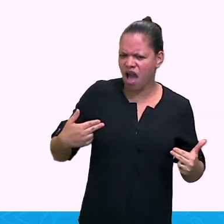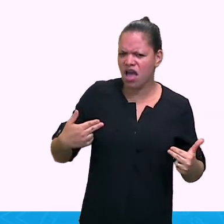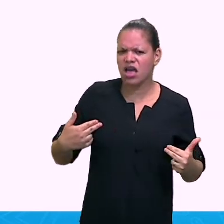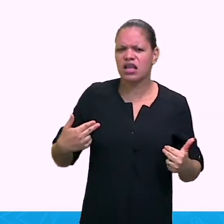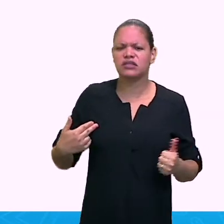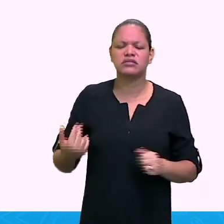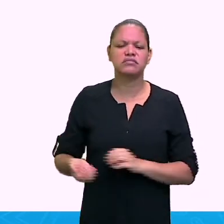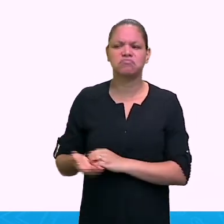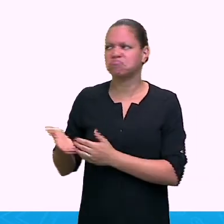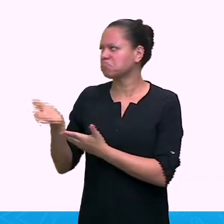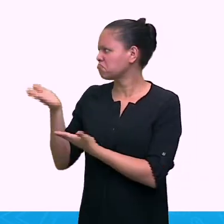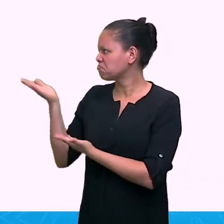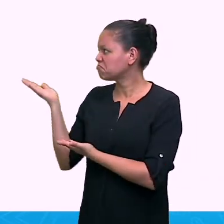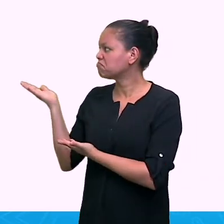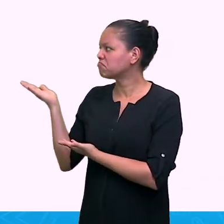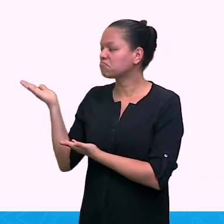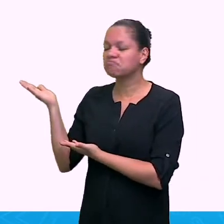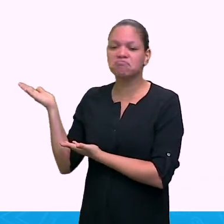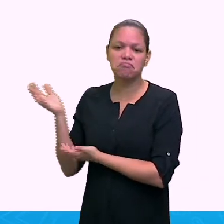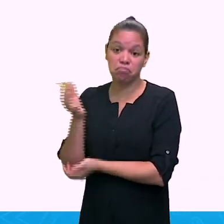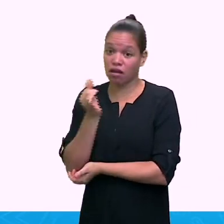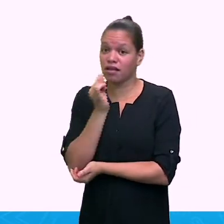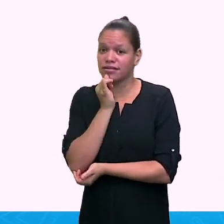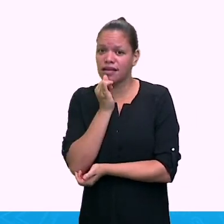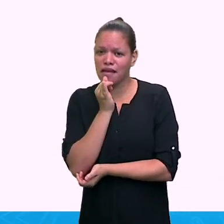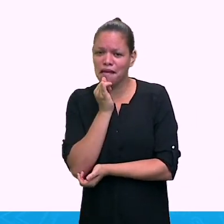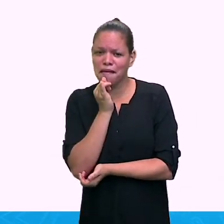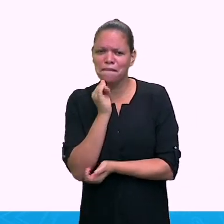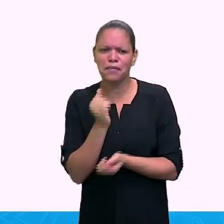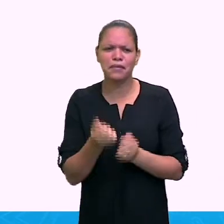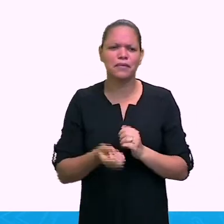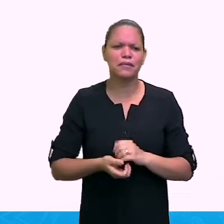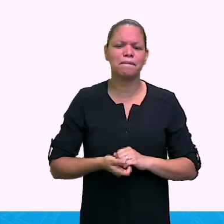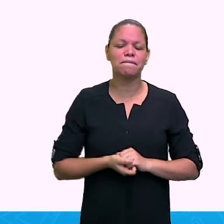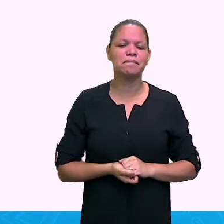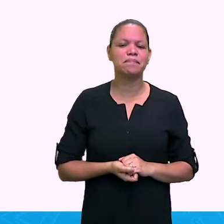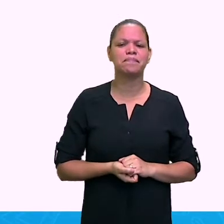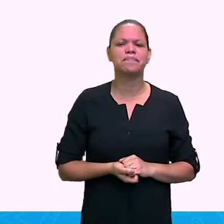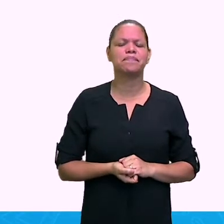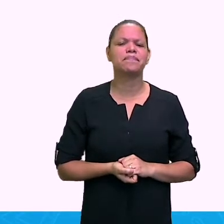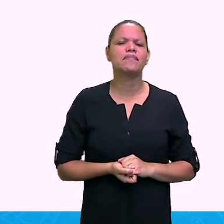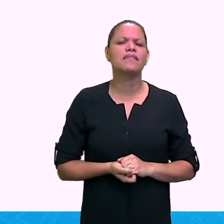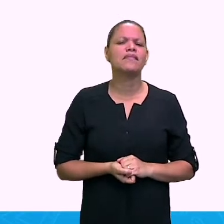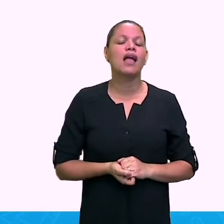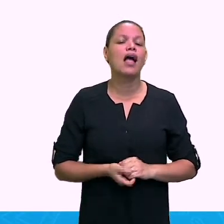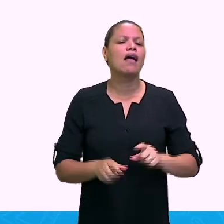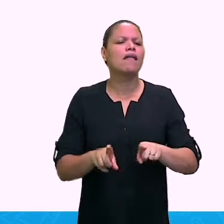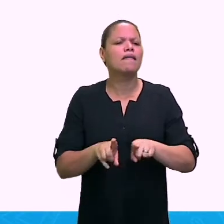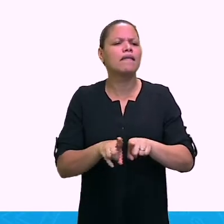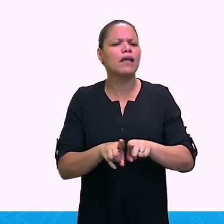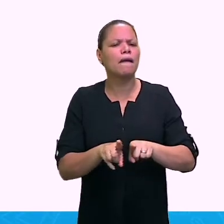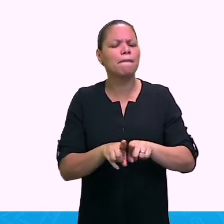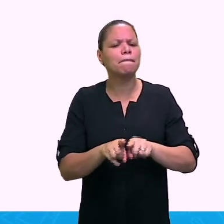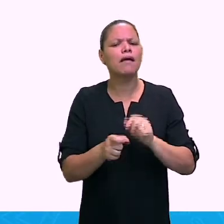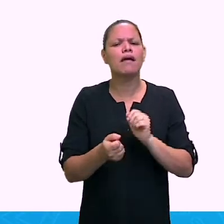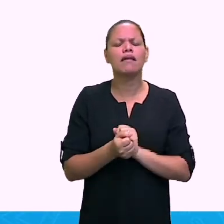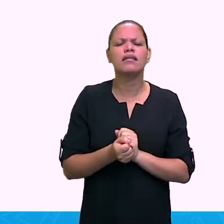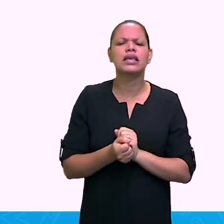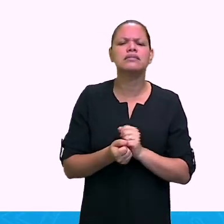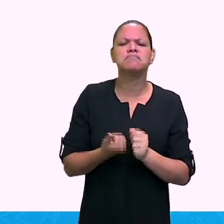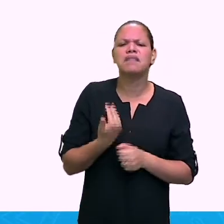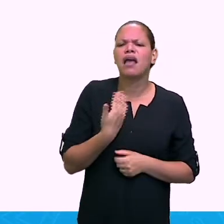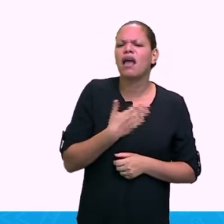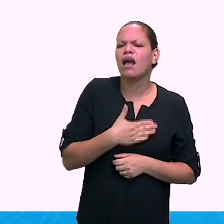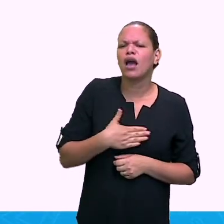Né? Ou surfing. Aqui, I'm sorry. Nós vamos colocar o ing. E o